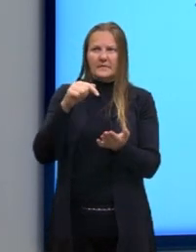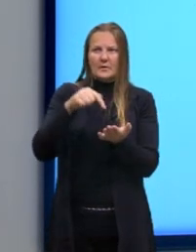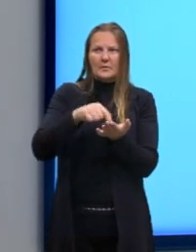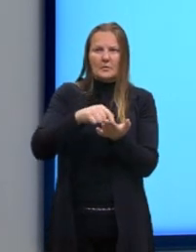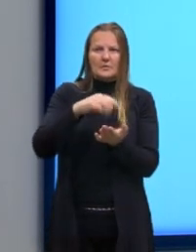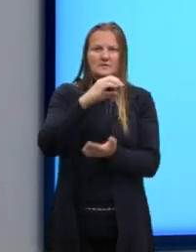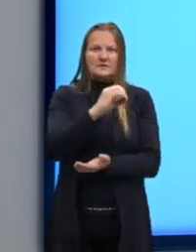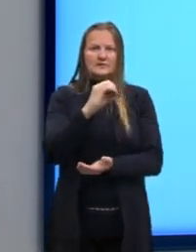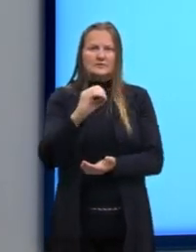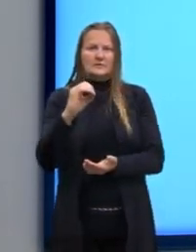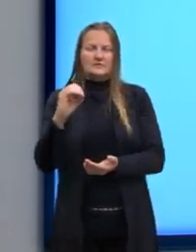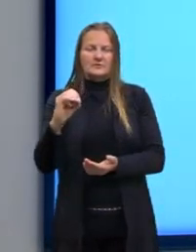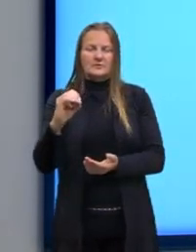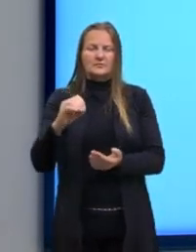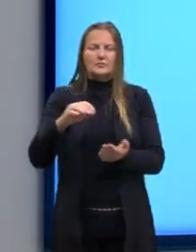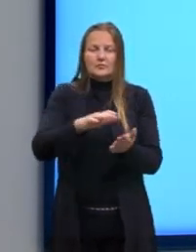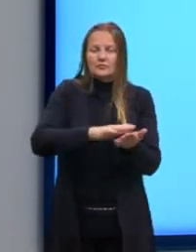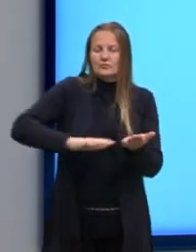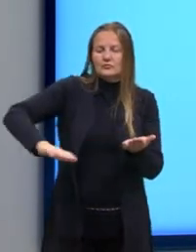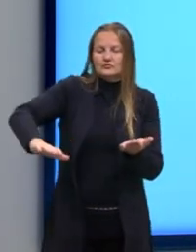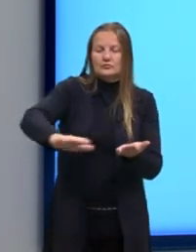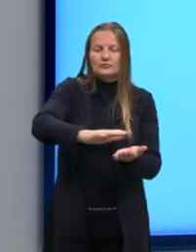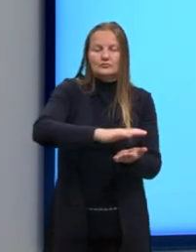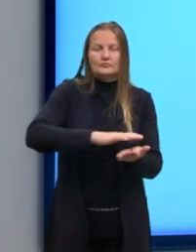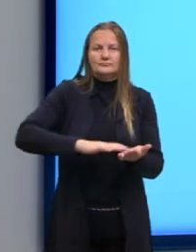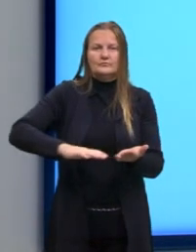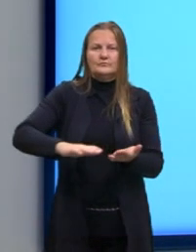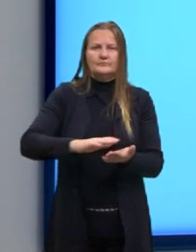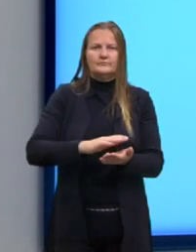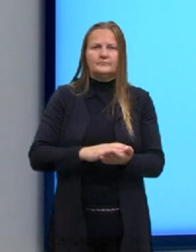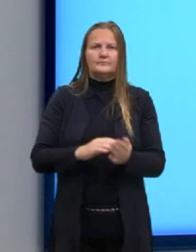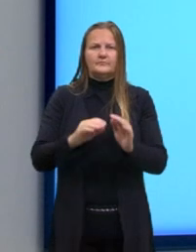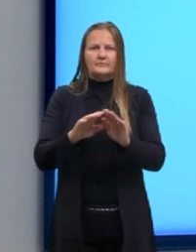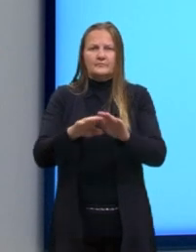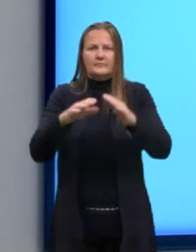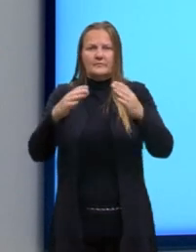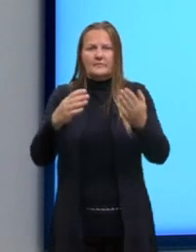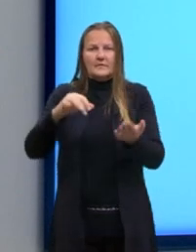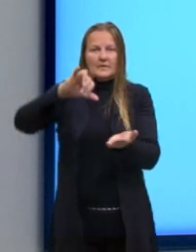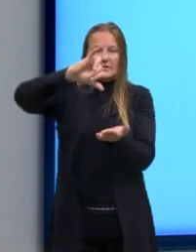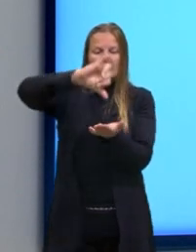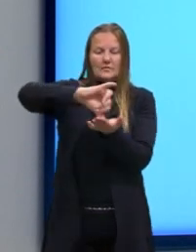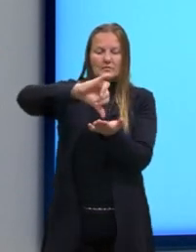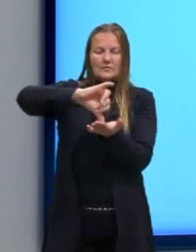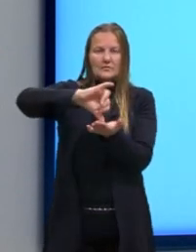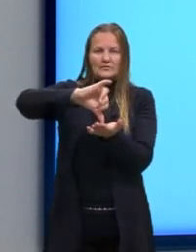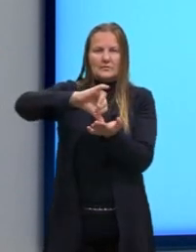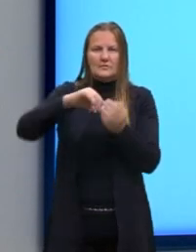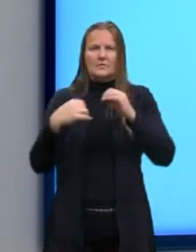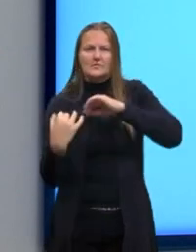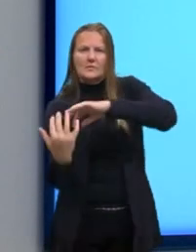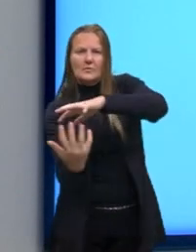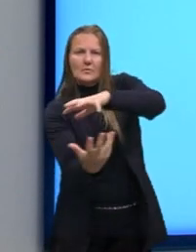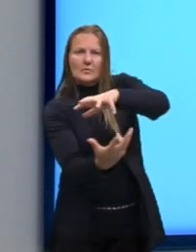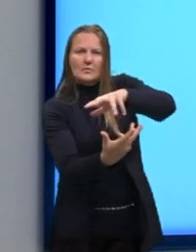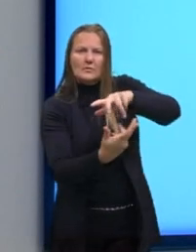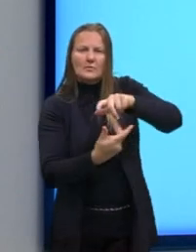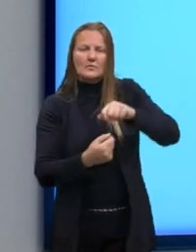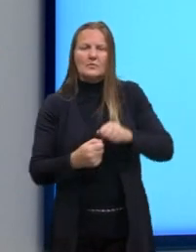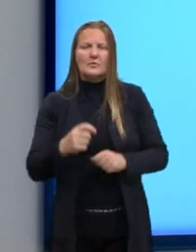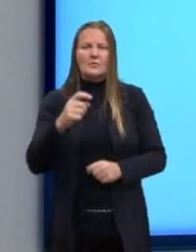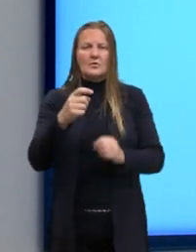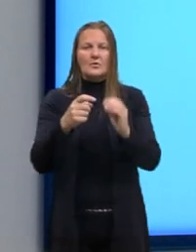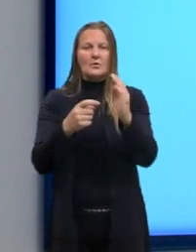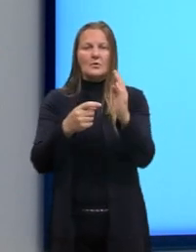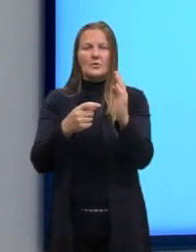0, 0, 0 de todas as coordenadas, vai ser posicionado no centro da Terra. Os eixos XY,